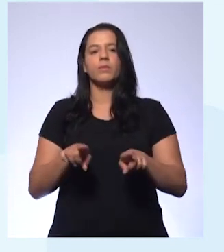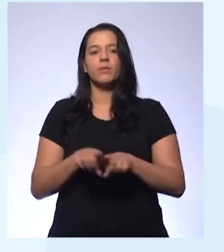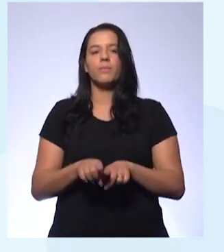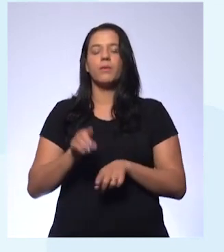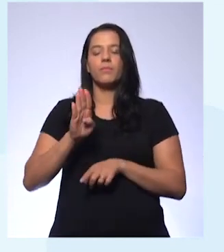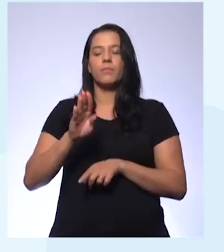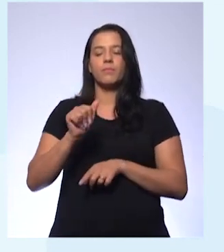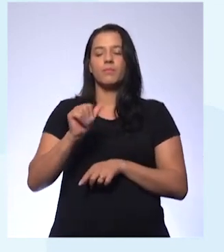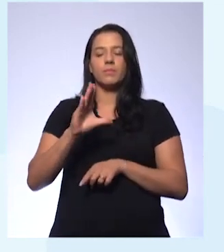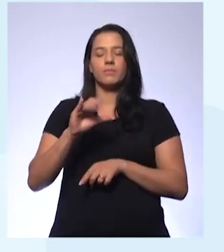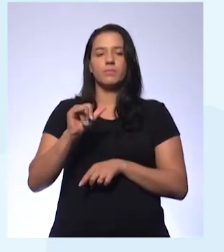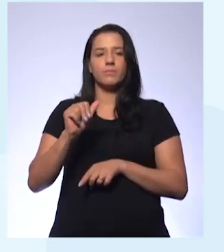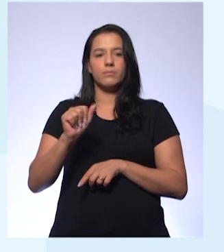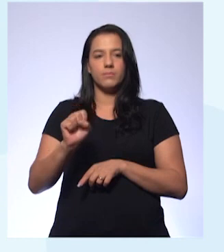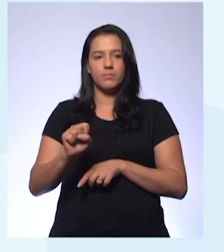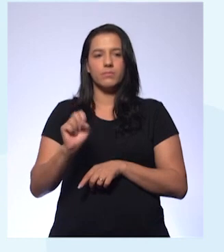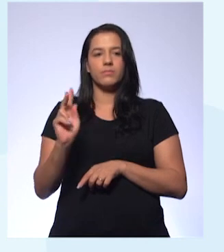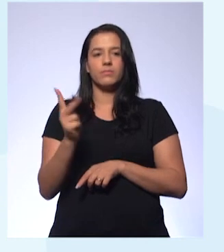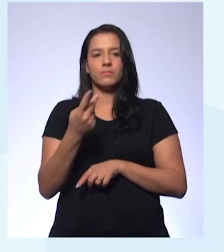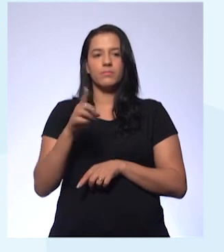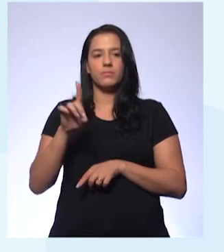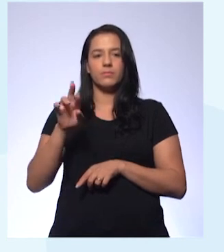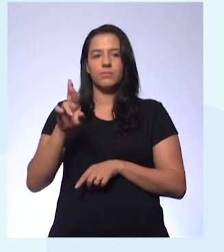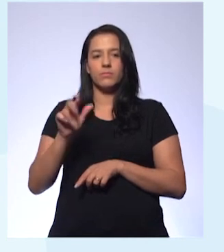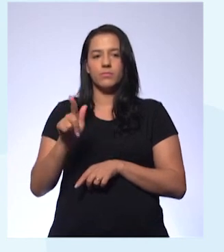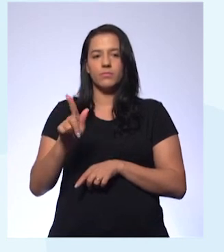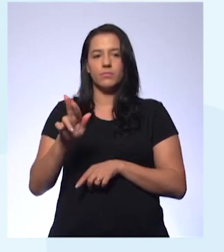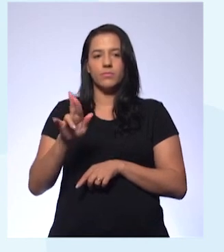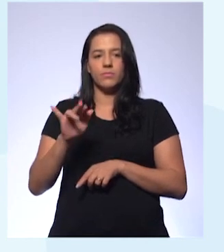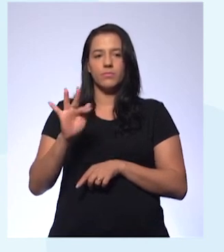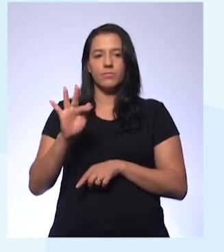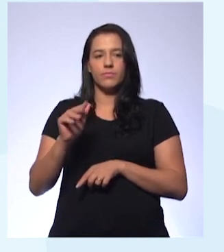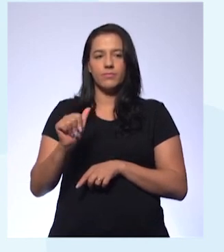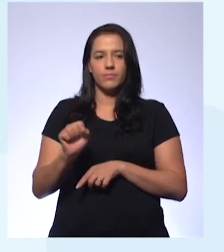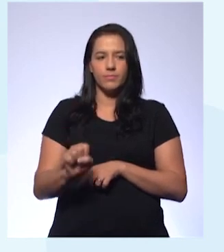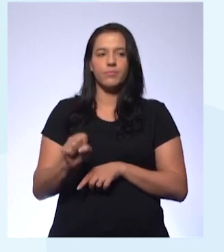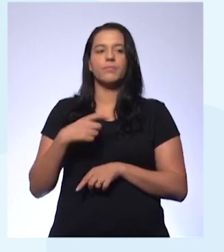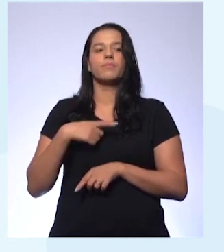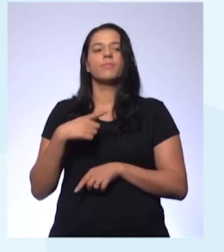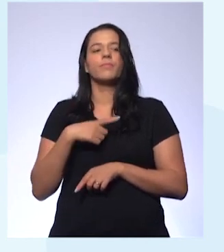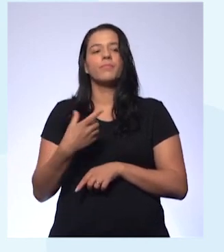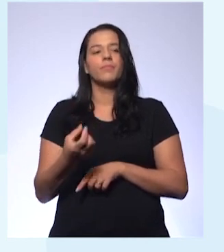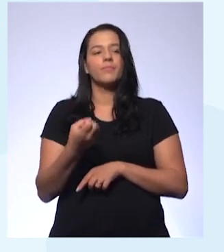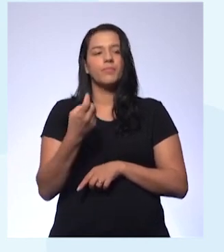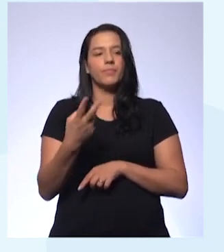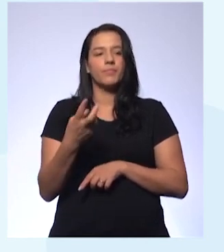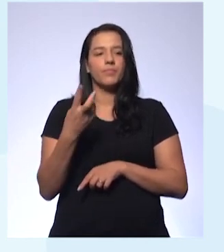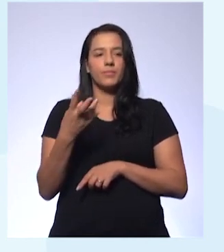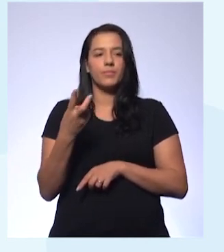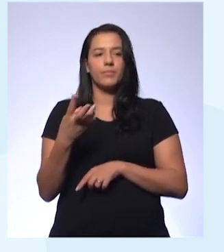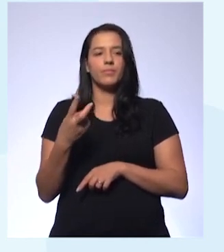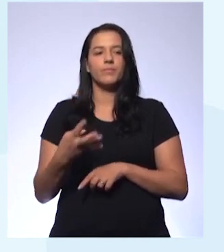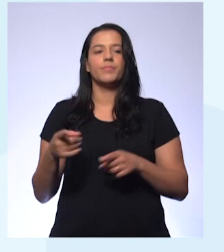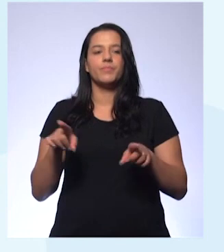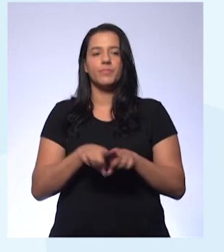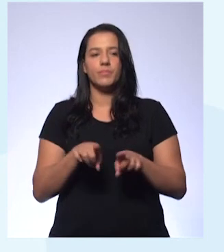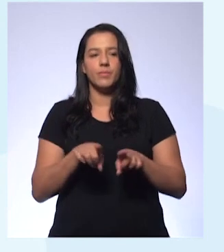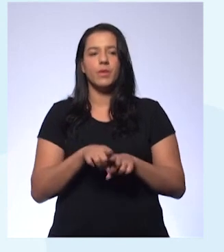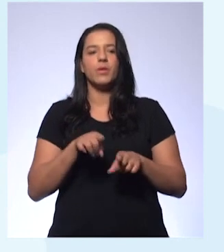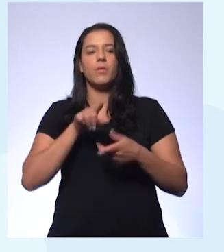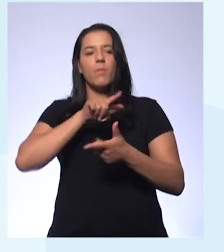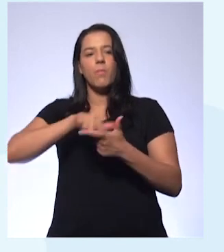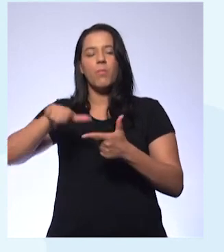hidrográficas. E a 13, propor iniciativas individuais e coletivas para a solução de problemas ambientais da